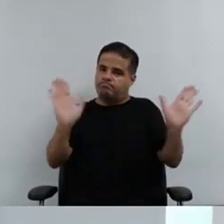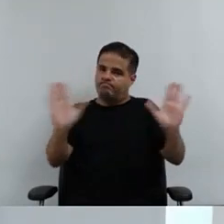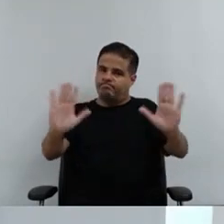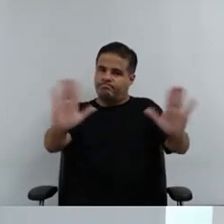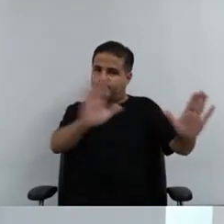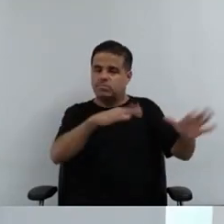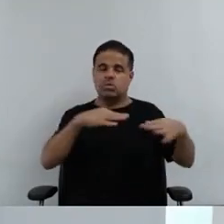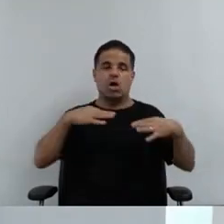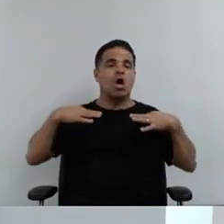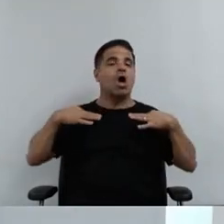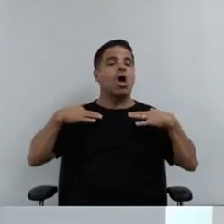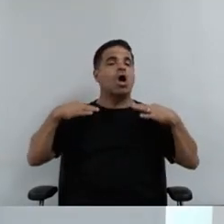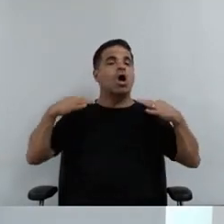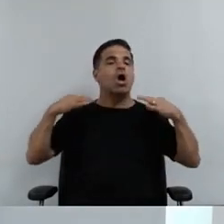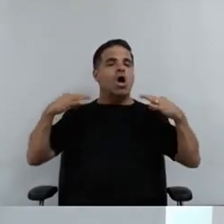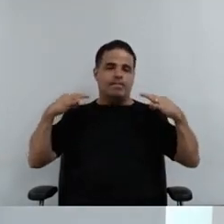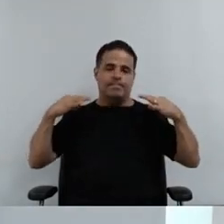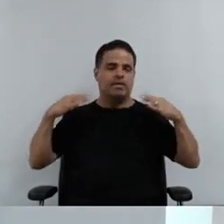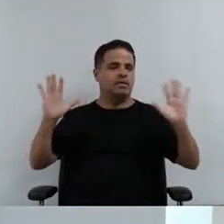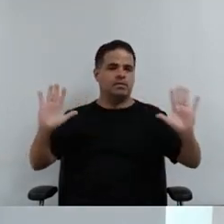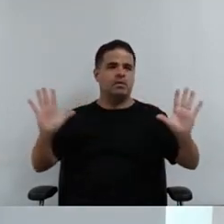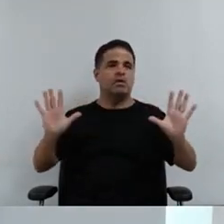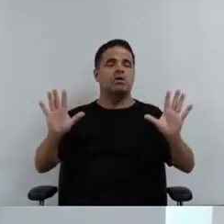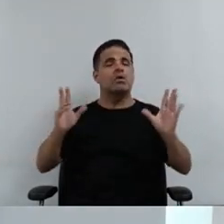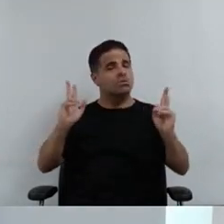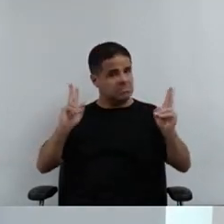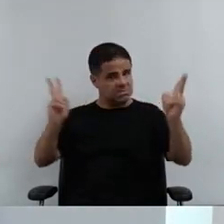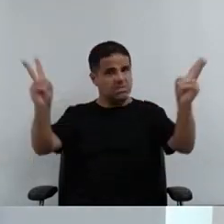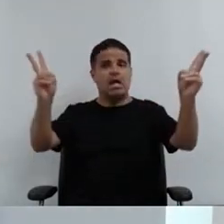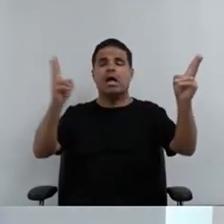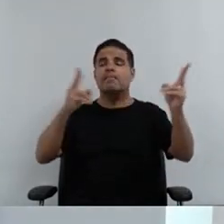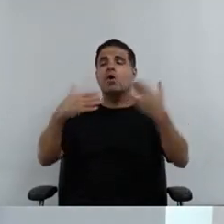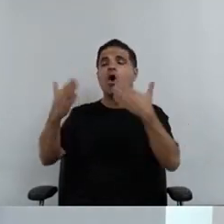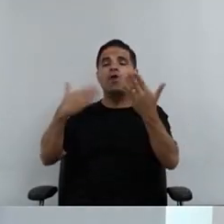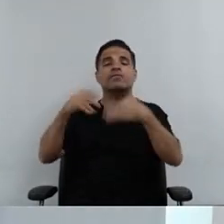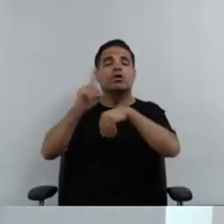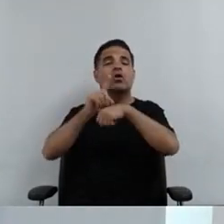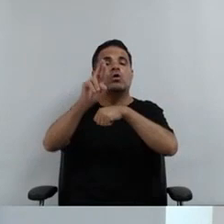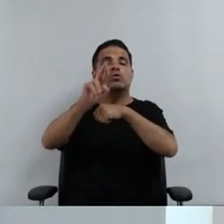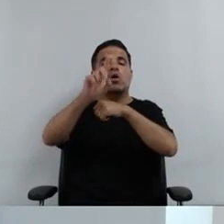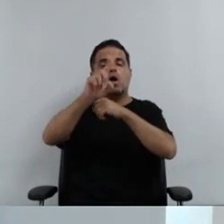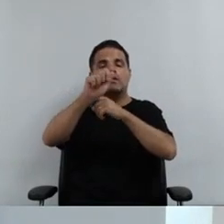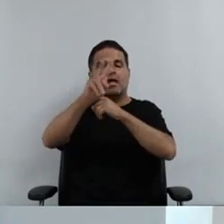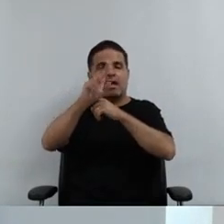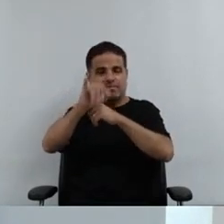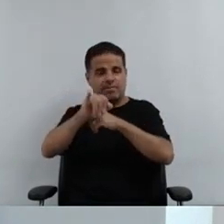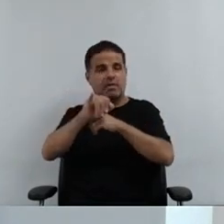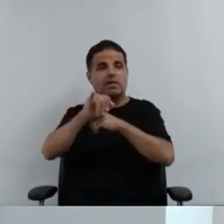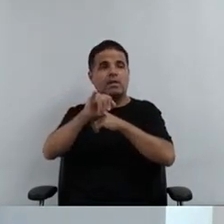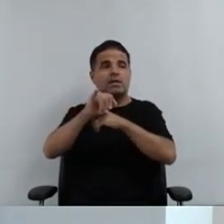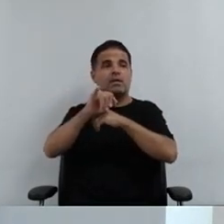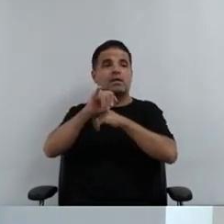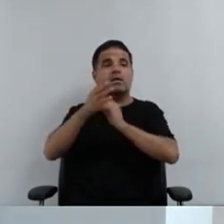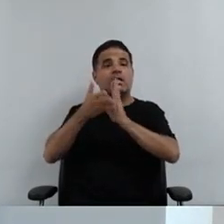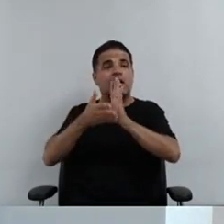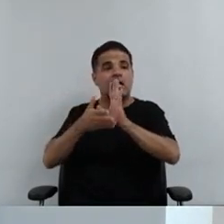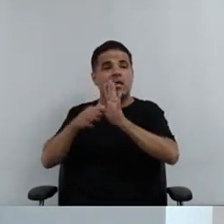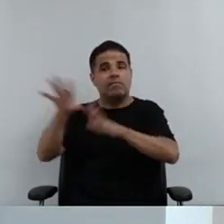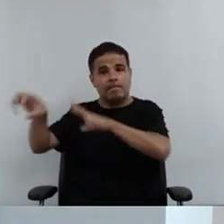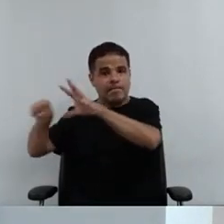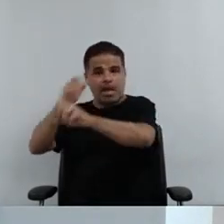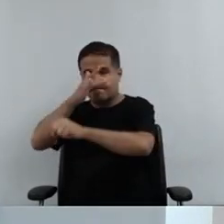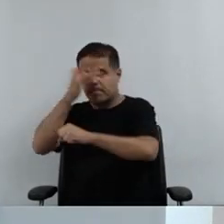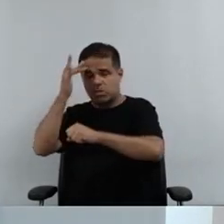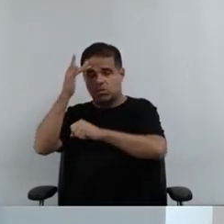não é roupa, eu sempre tive a liberdade de conversar com o doutor Davi sobre isso, que vai tirar a população da